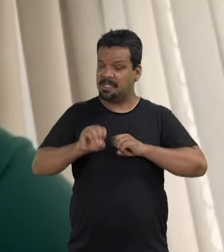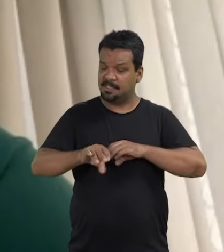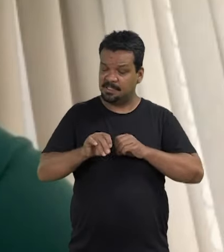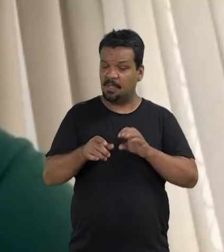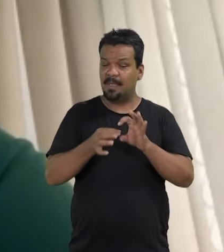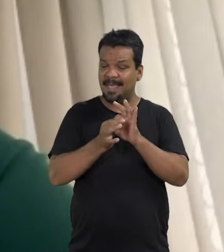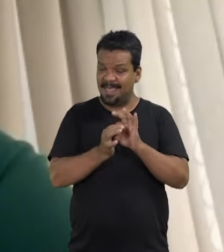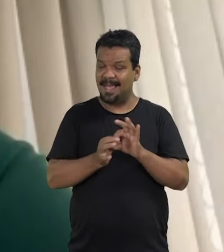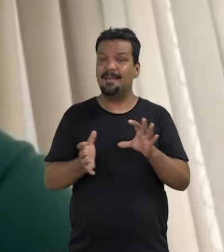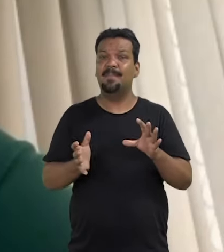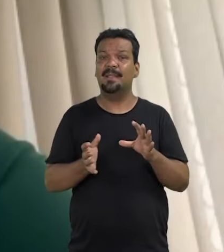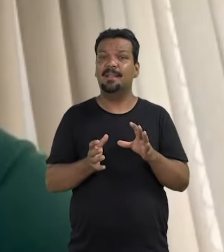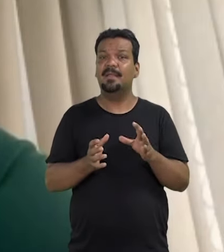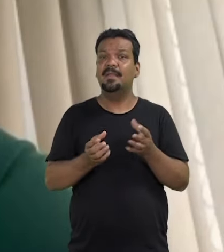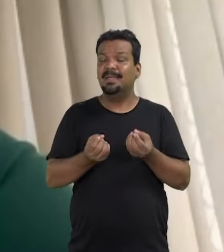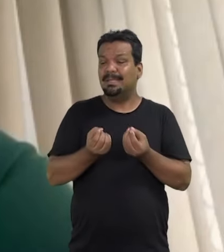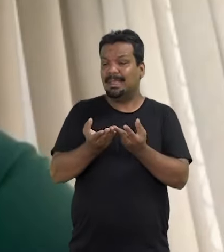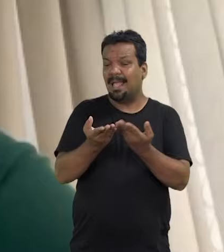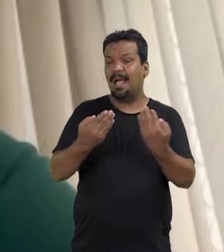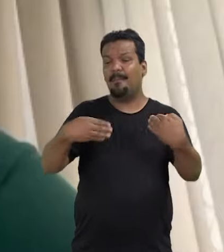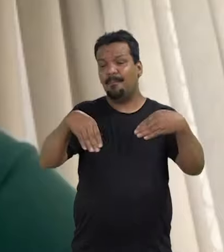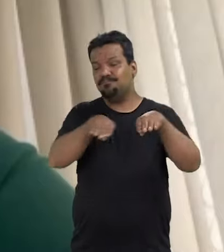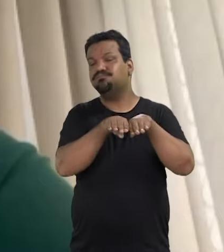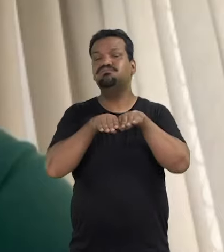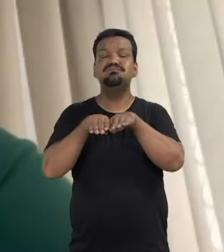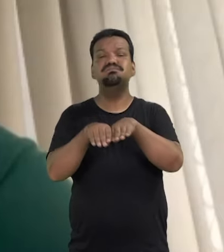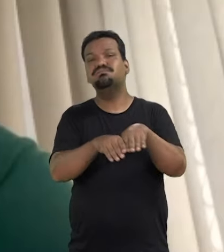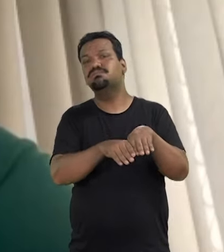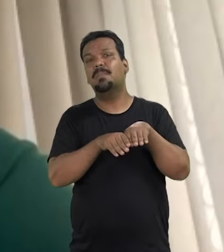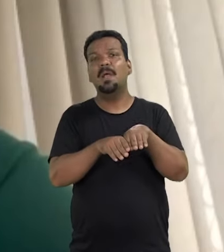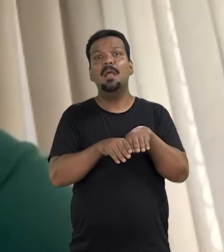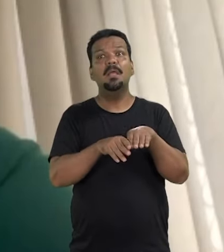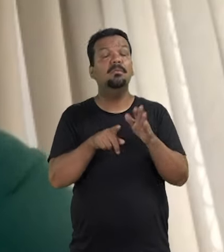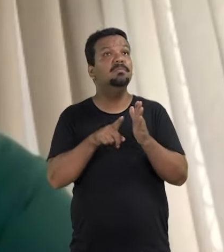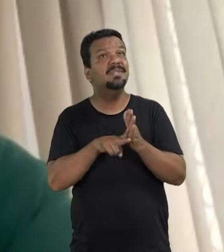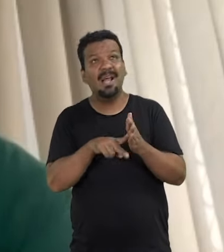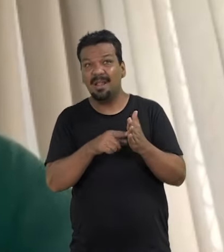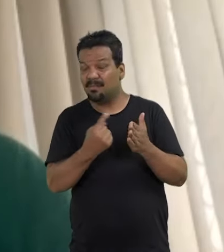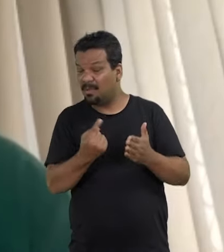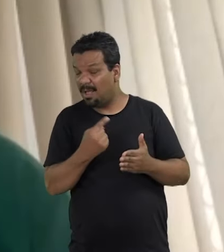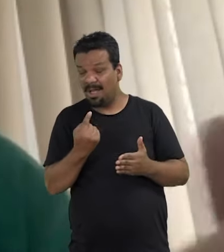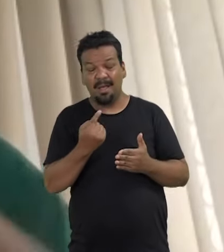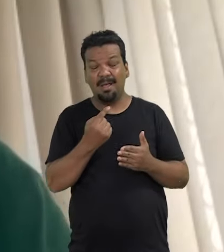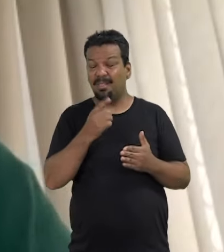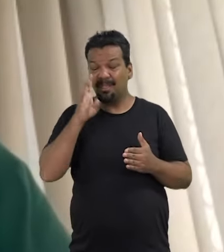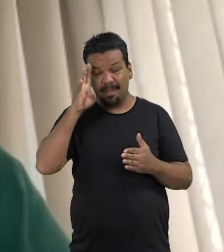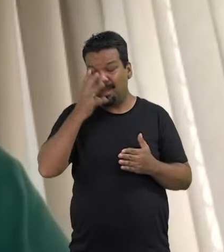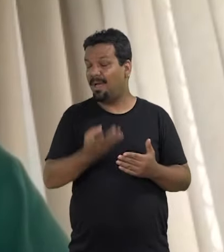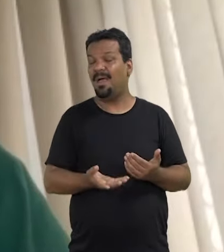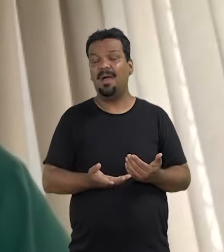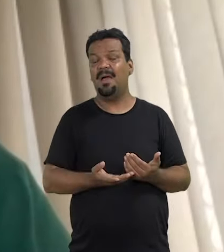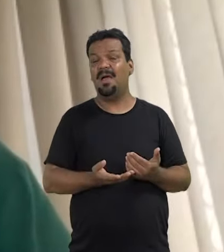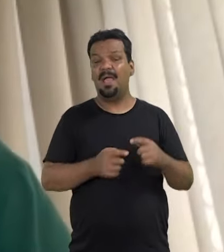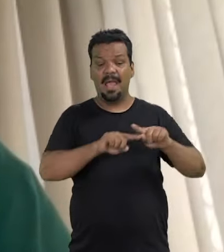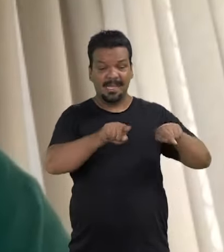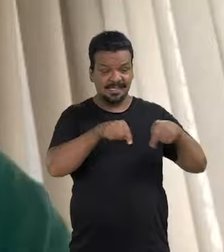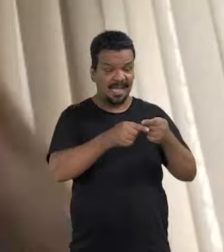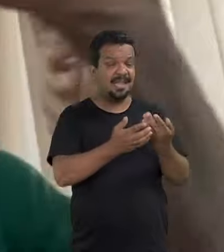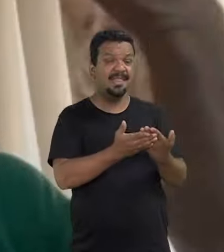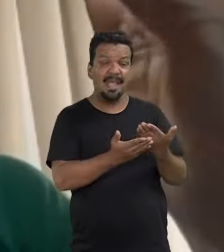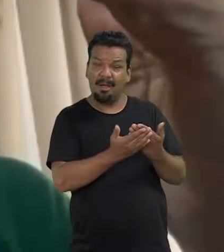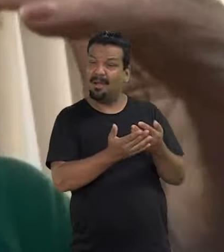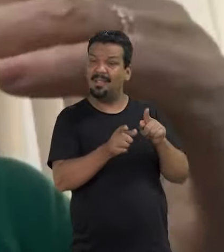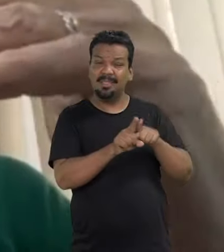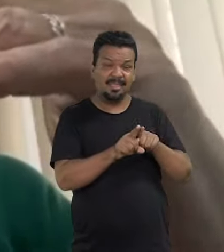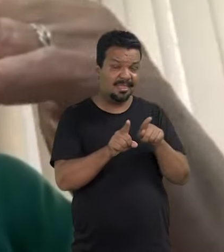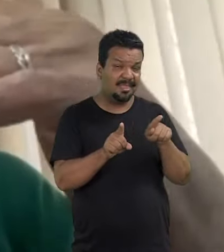essa educação que liberta, que promove a igualdade e para isso o sindicato sozinho não resolve. A sala